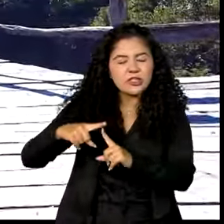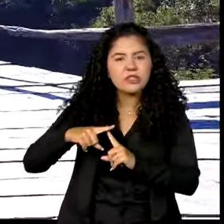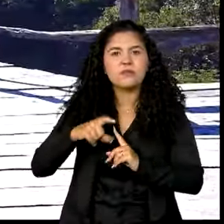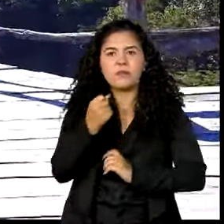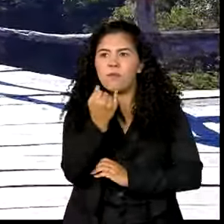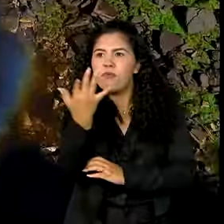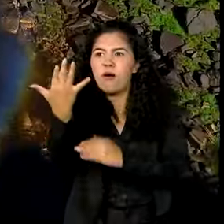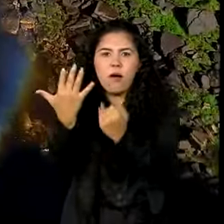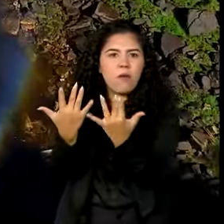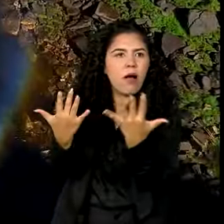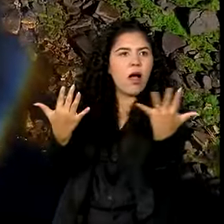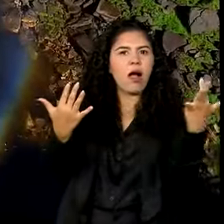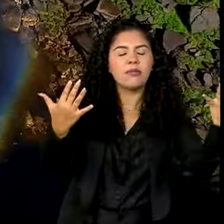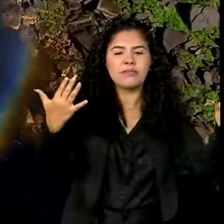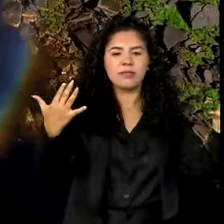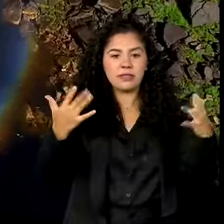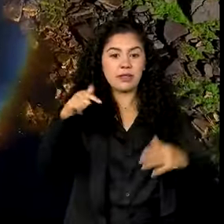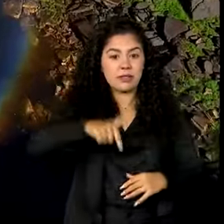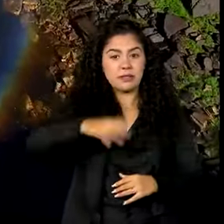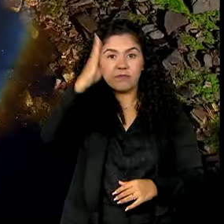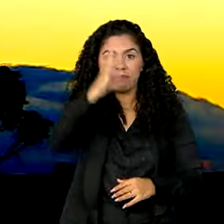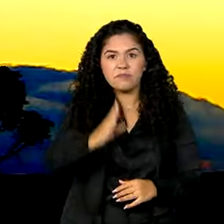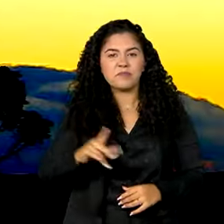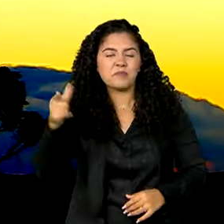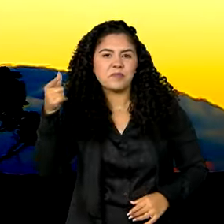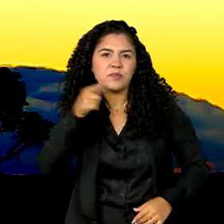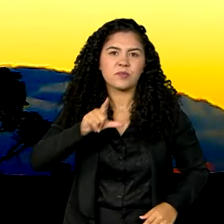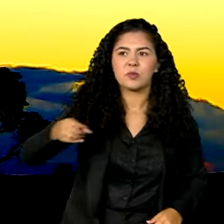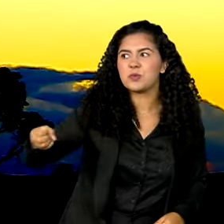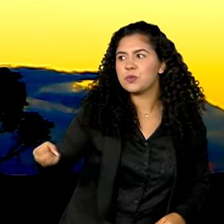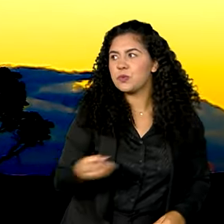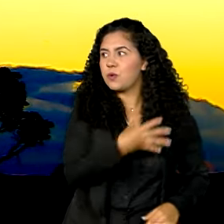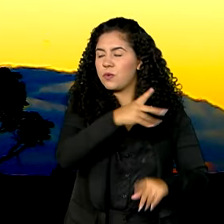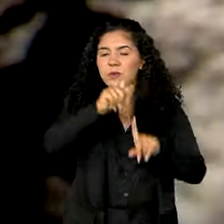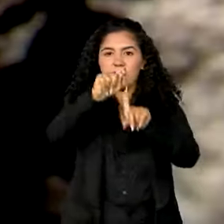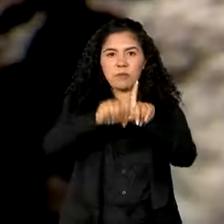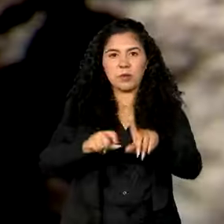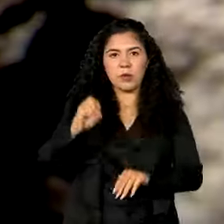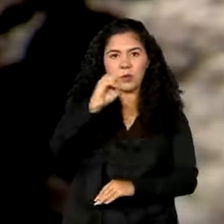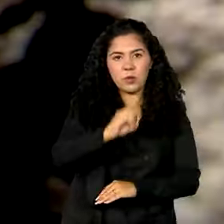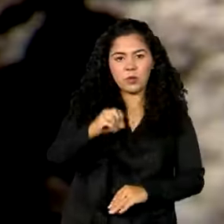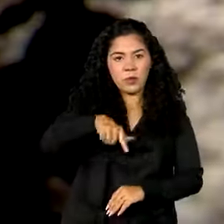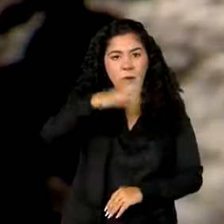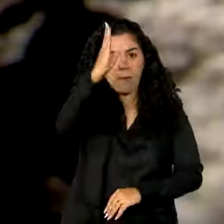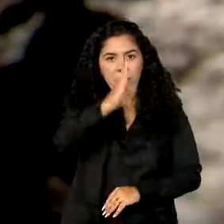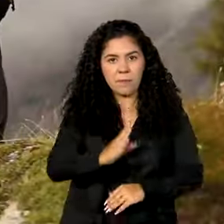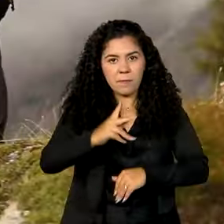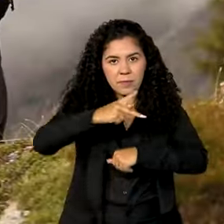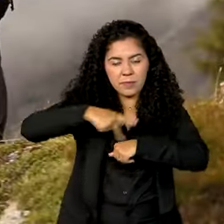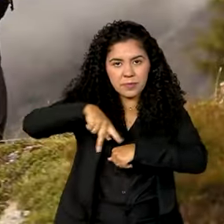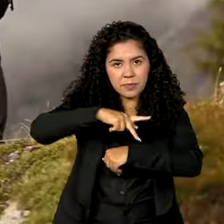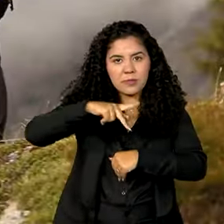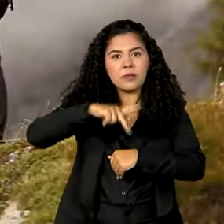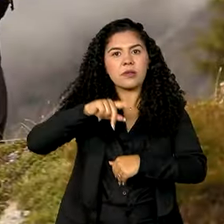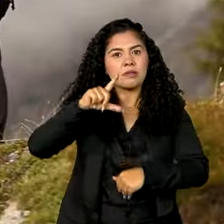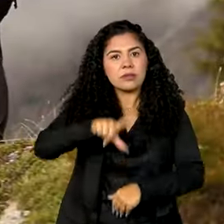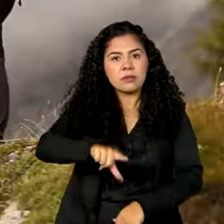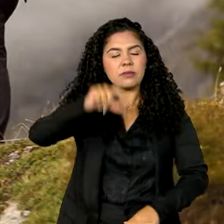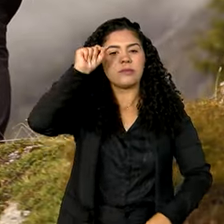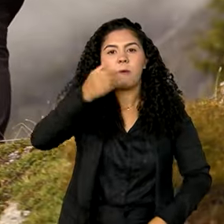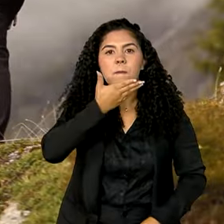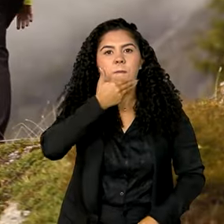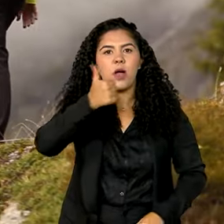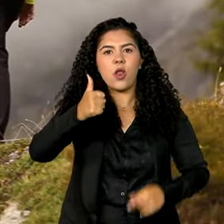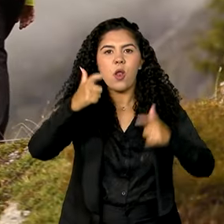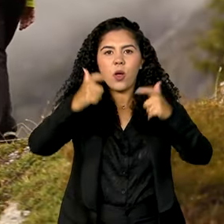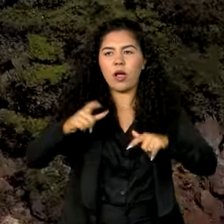aventura renderam ao Brasil uma nova conquista. Em outubro, o país foi eleito o melhor destino mundial para turismo